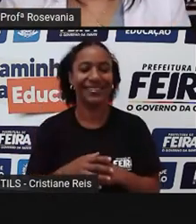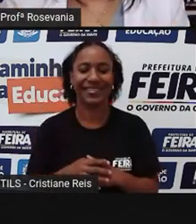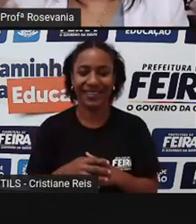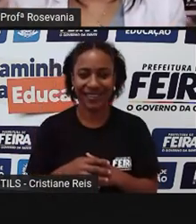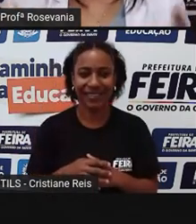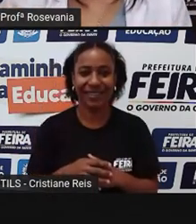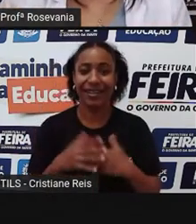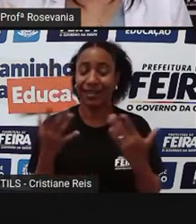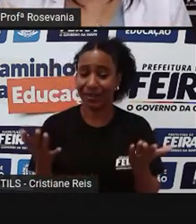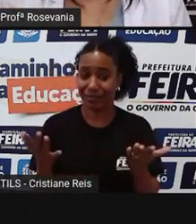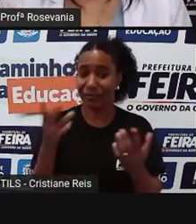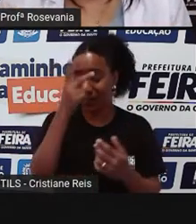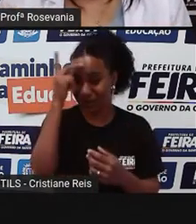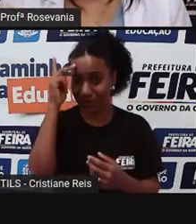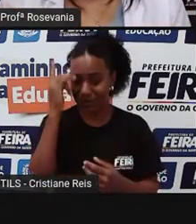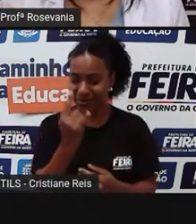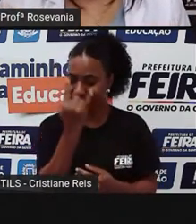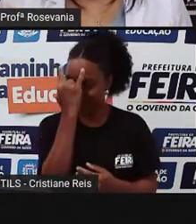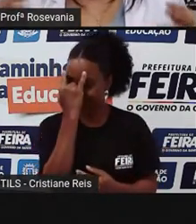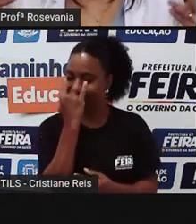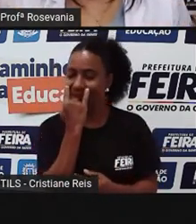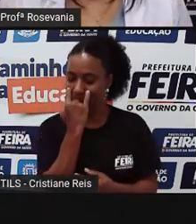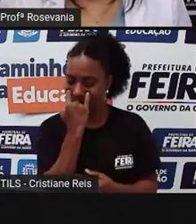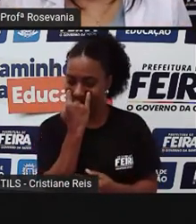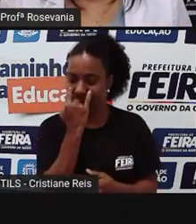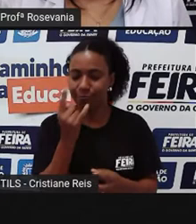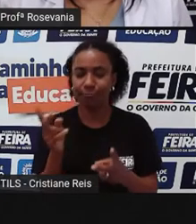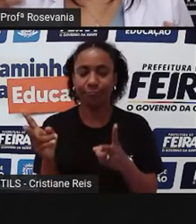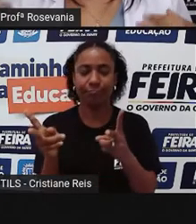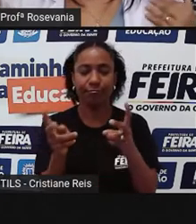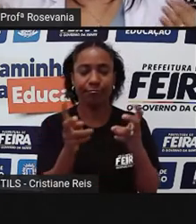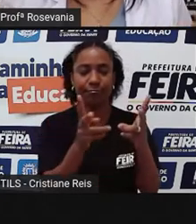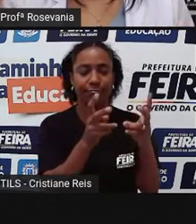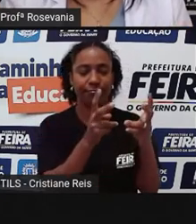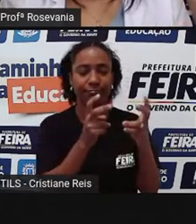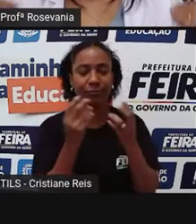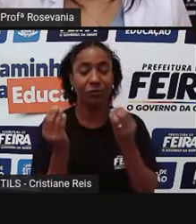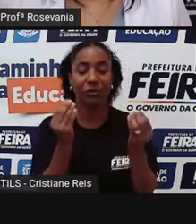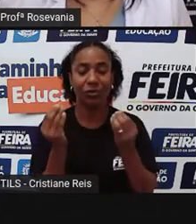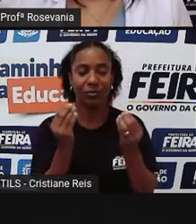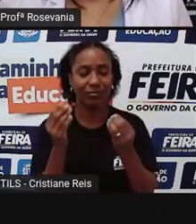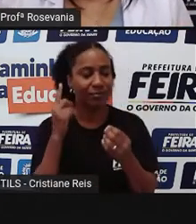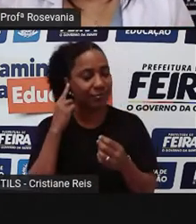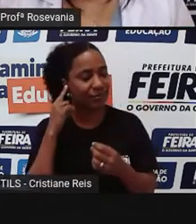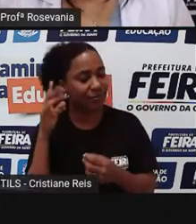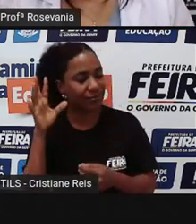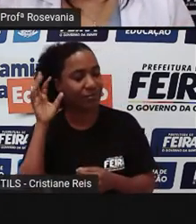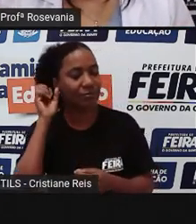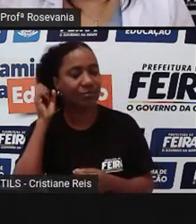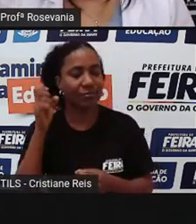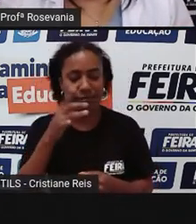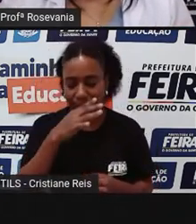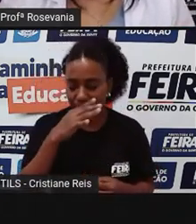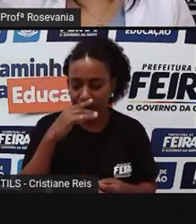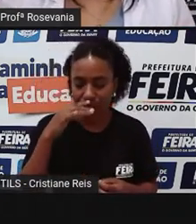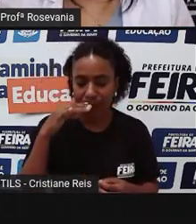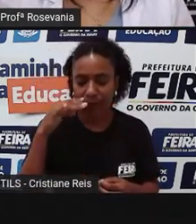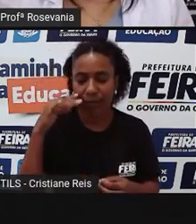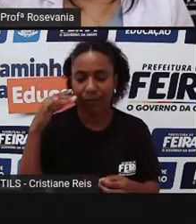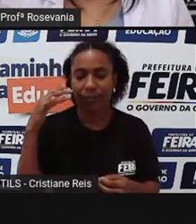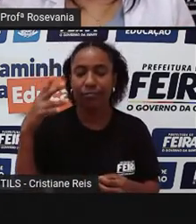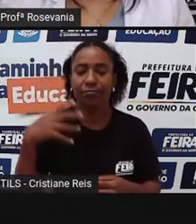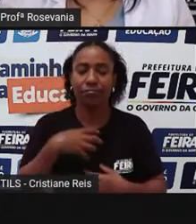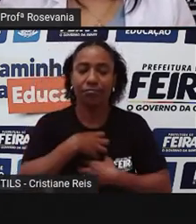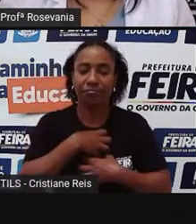perceber o ambiente ali que está só observando essas outras coisas, usando esses outros sentidos que a